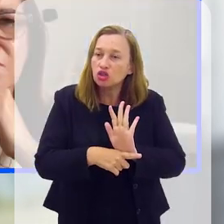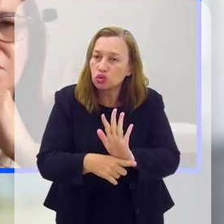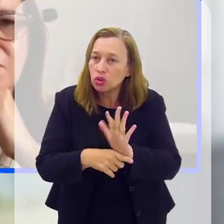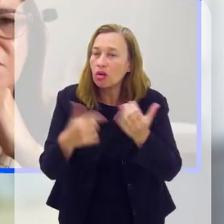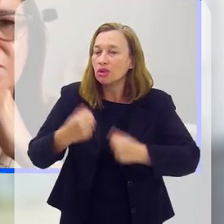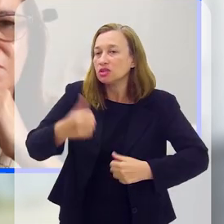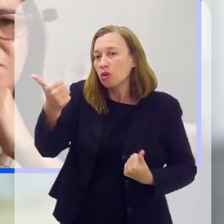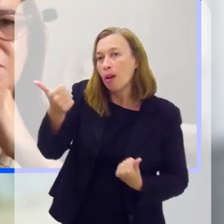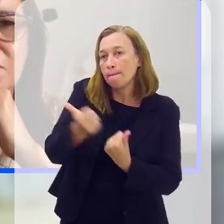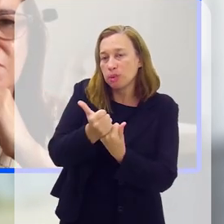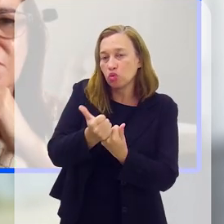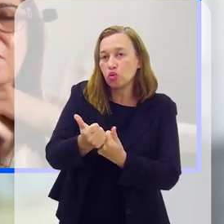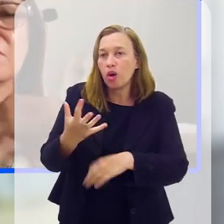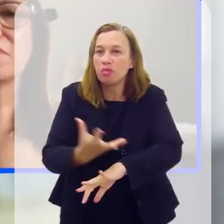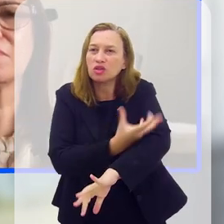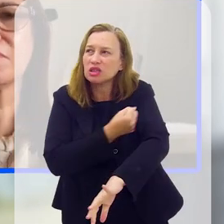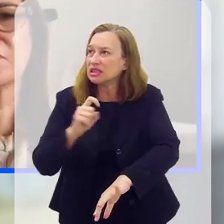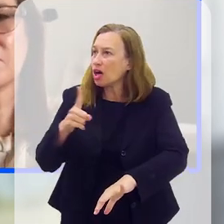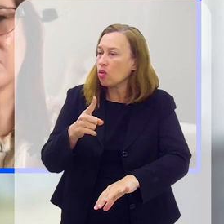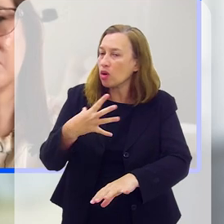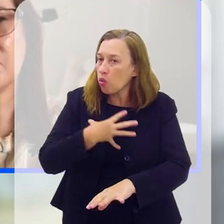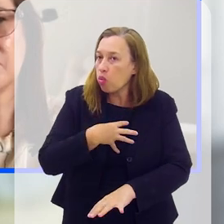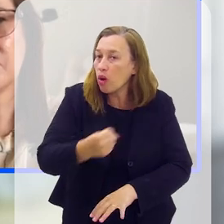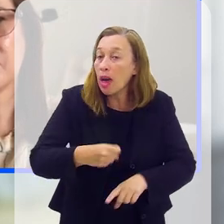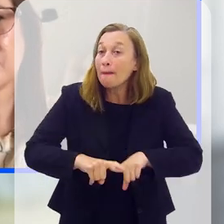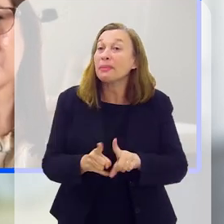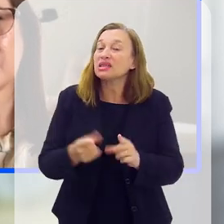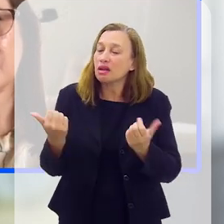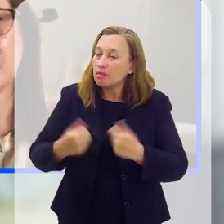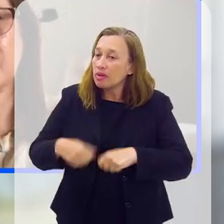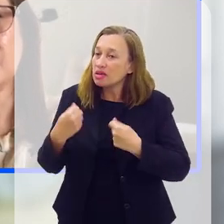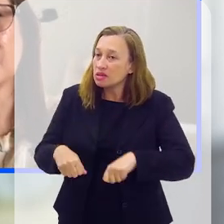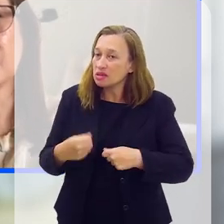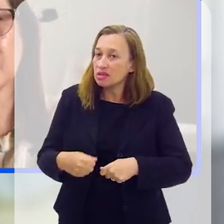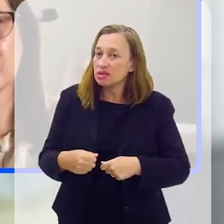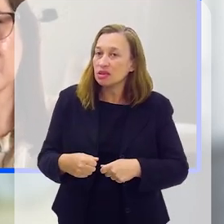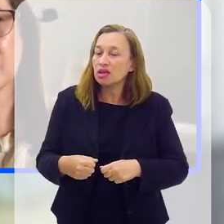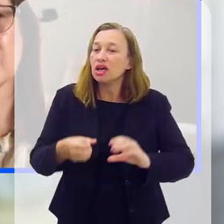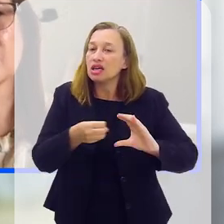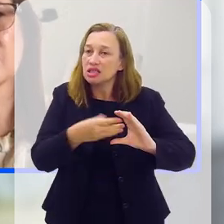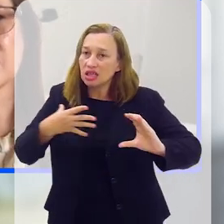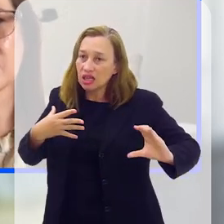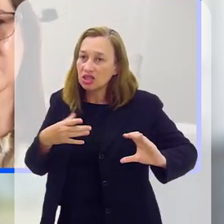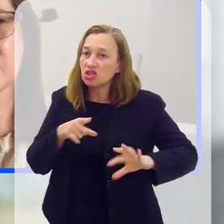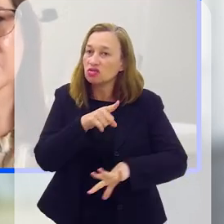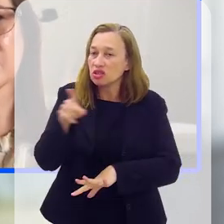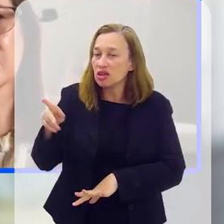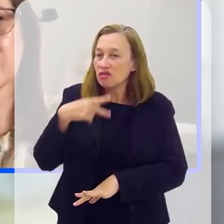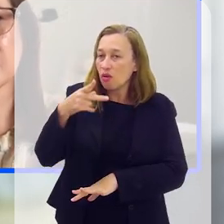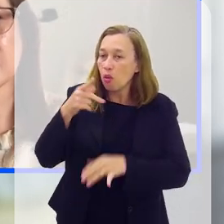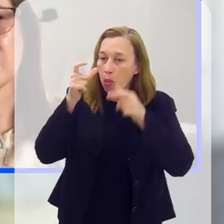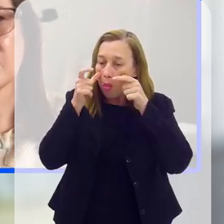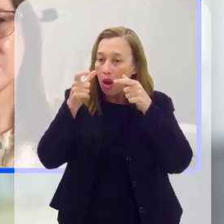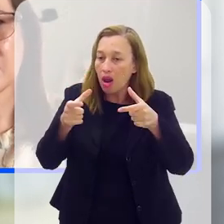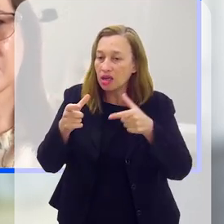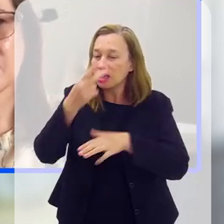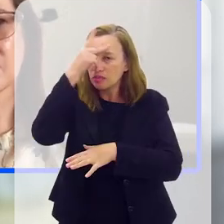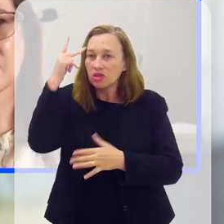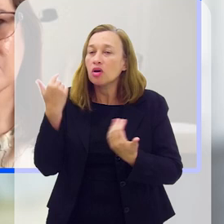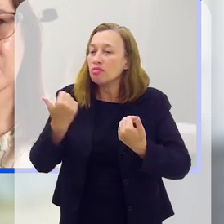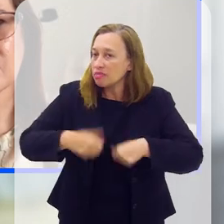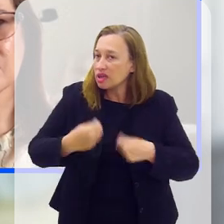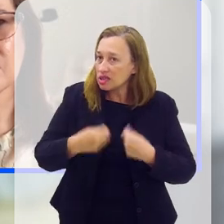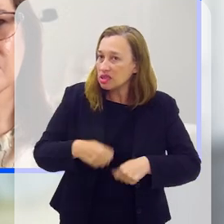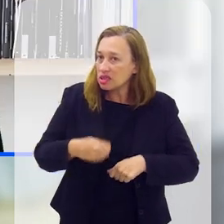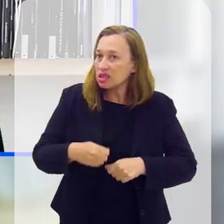ajuda, de um apoio emocional, não que ela vá chegar a cometer o suicídio, mas, assim, esses sinais que você citou todos aí, são de alertas que a